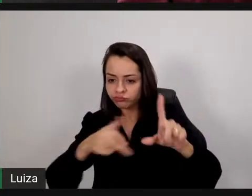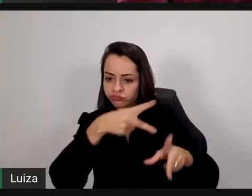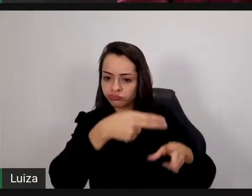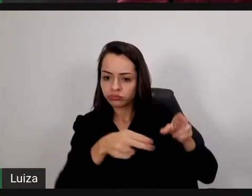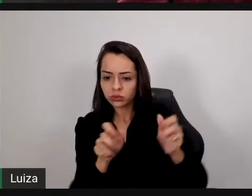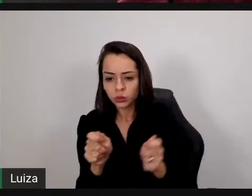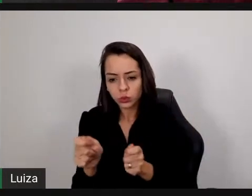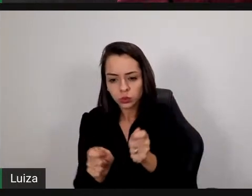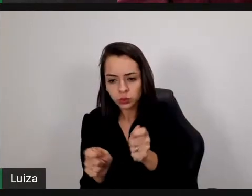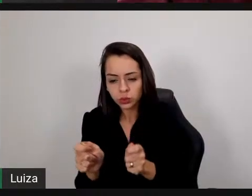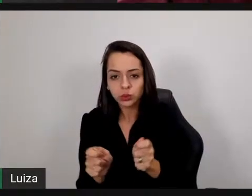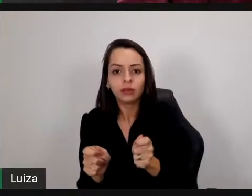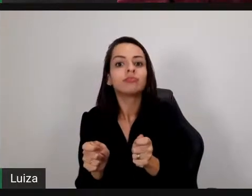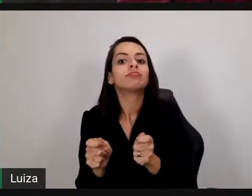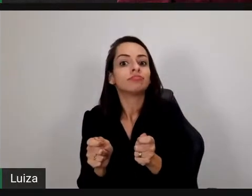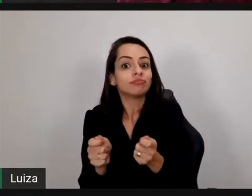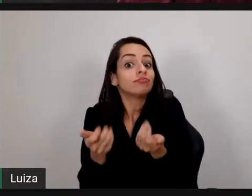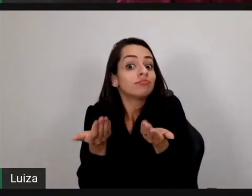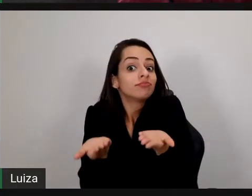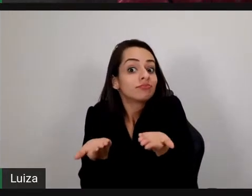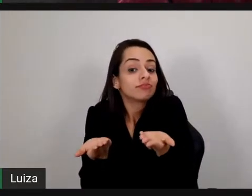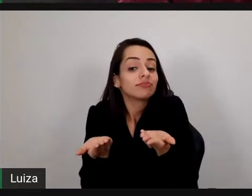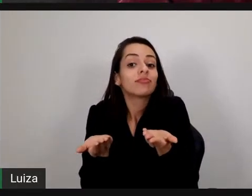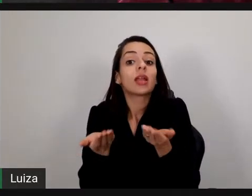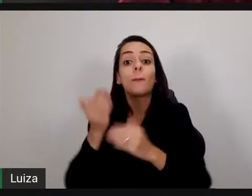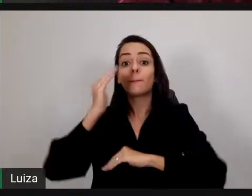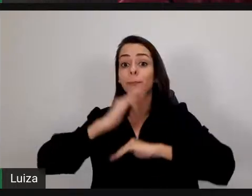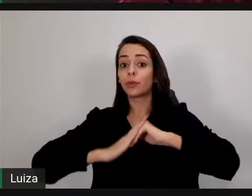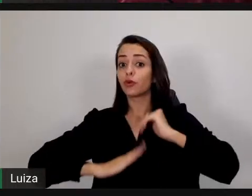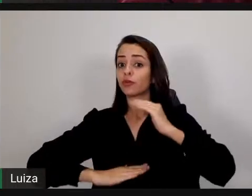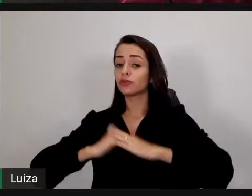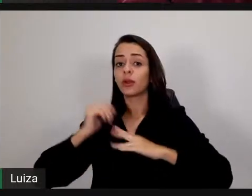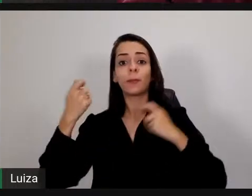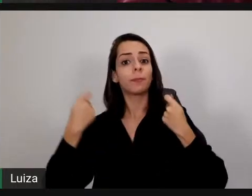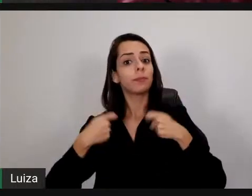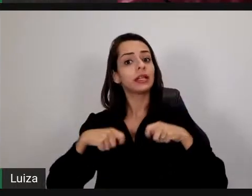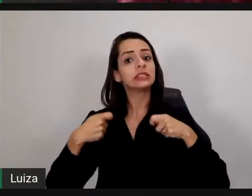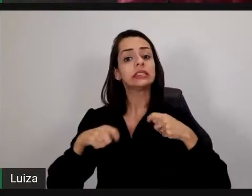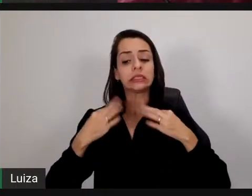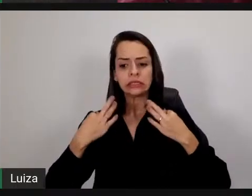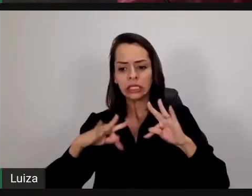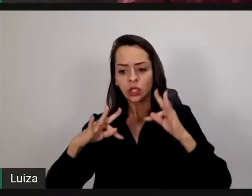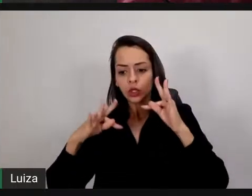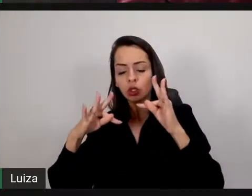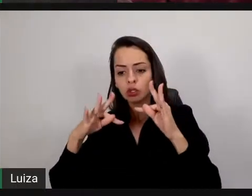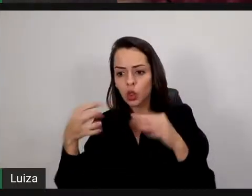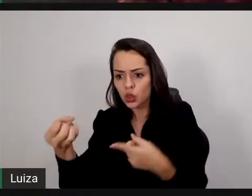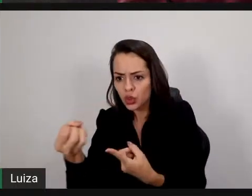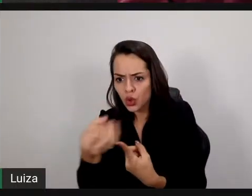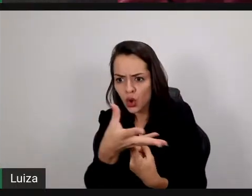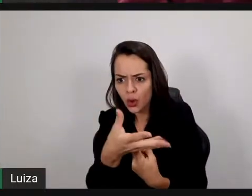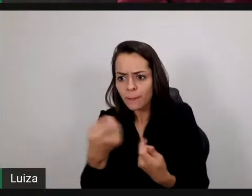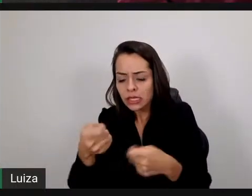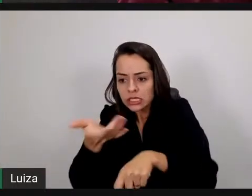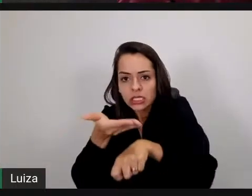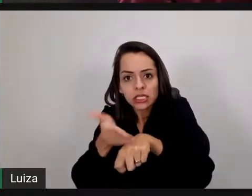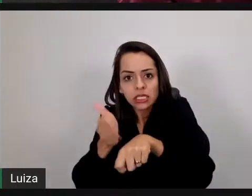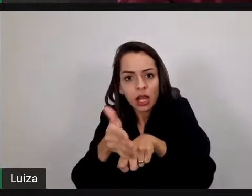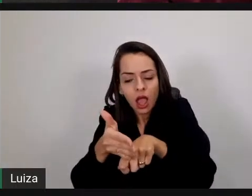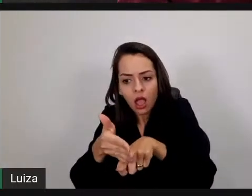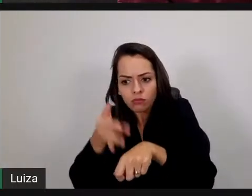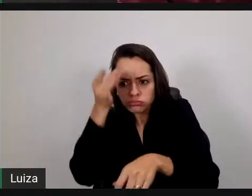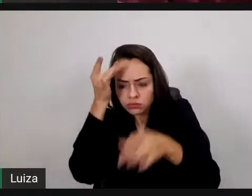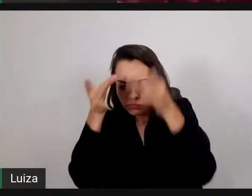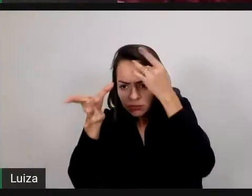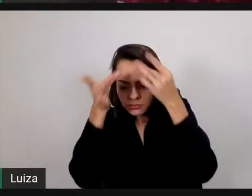reposicionado para aquela tecnologia nova que está sendo colocada. Então, eu achei muito interessante isso, eu falei,